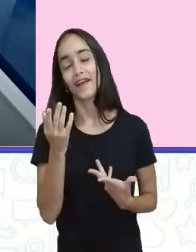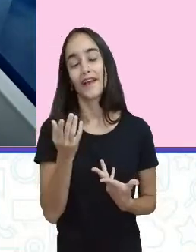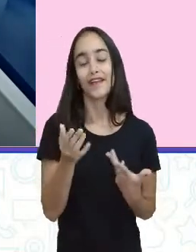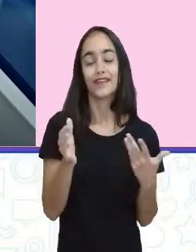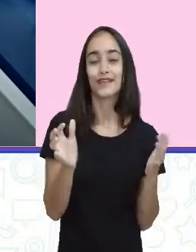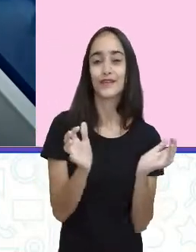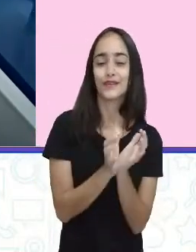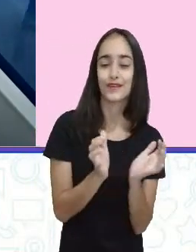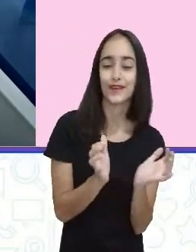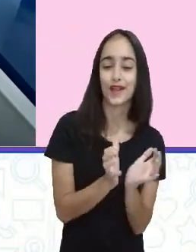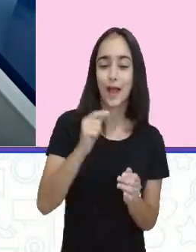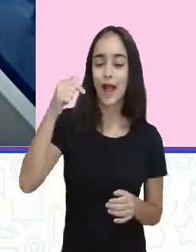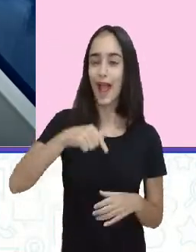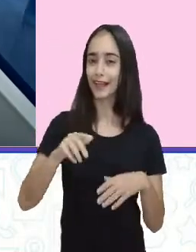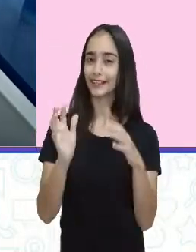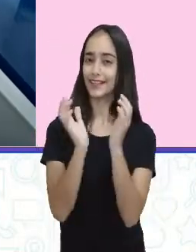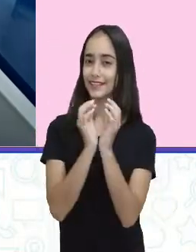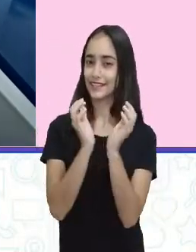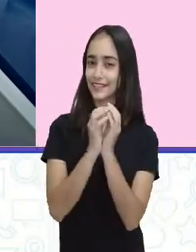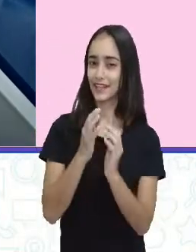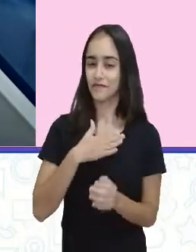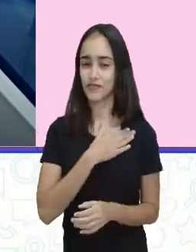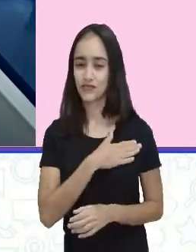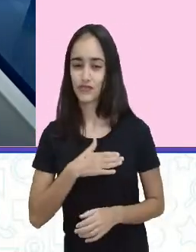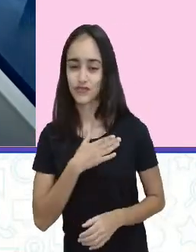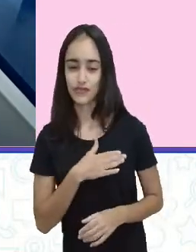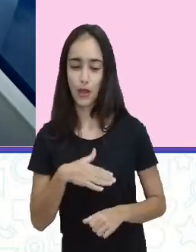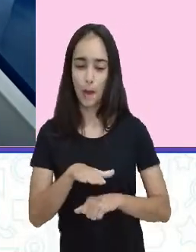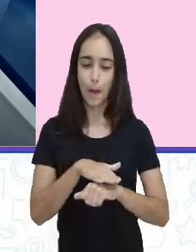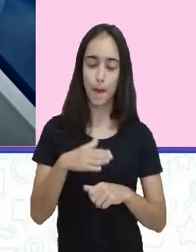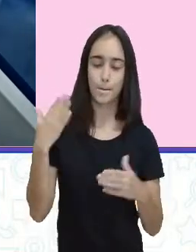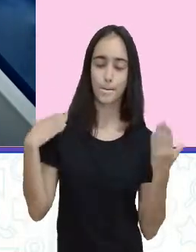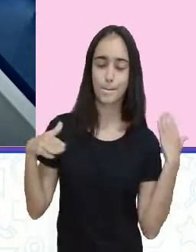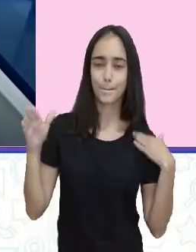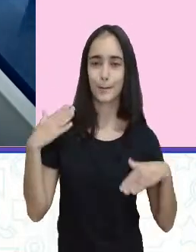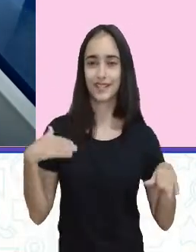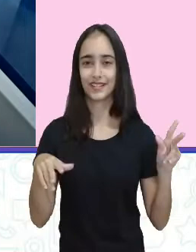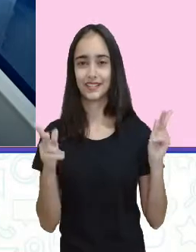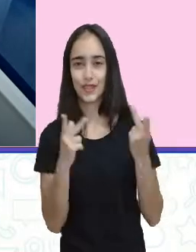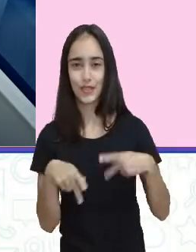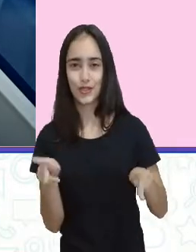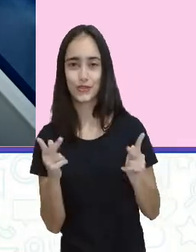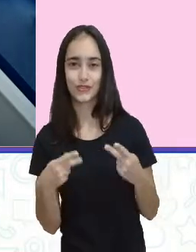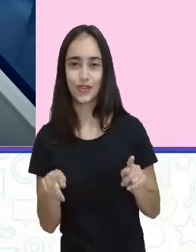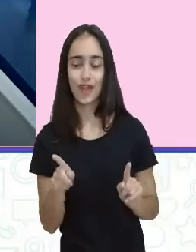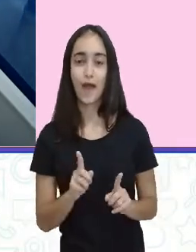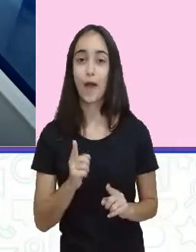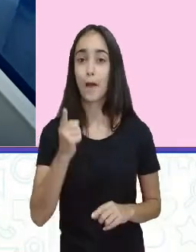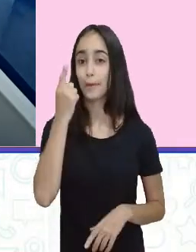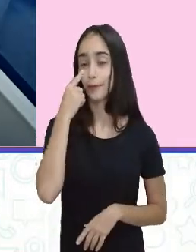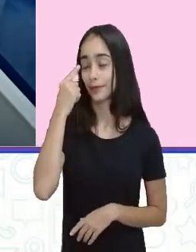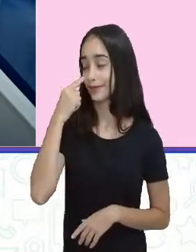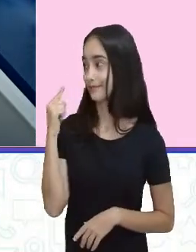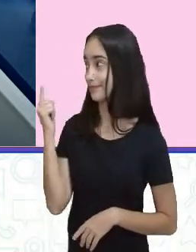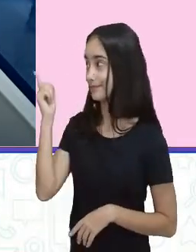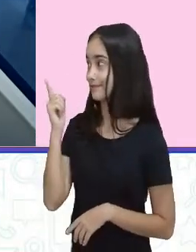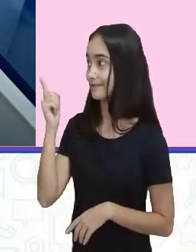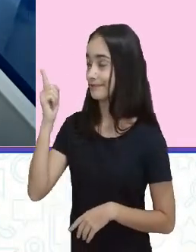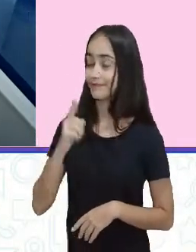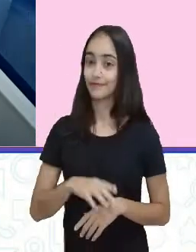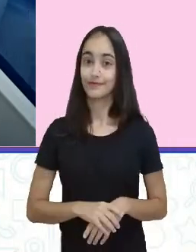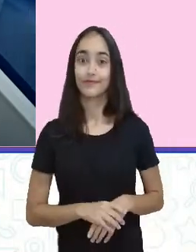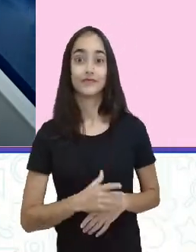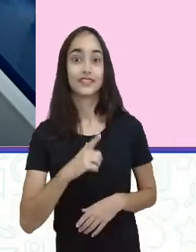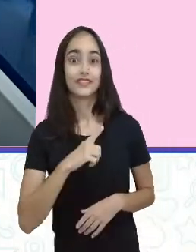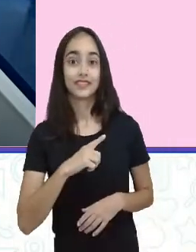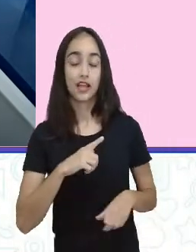gosta de passear no shopping, Uma escada rolante, mas você tem escada rolante no tip, tem